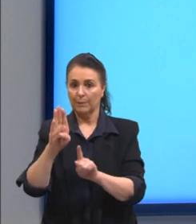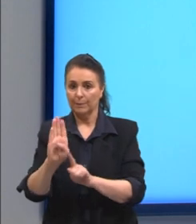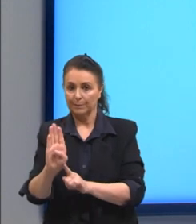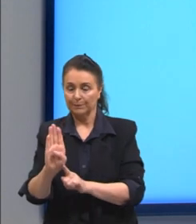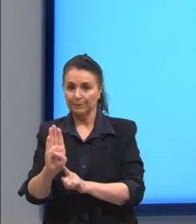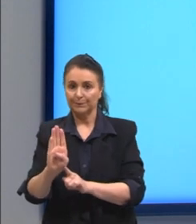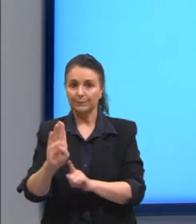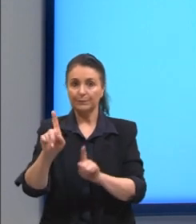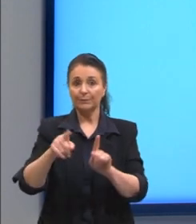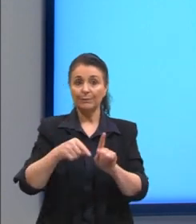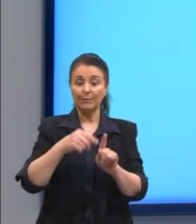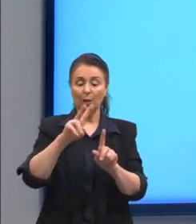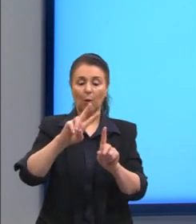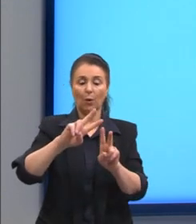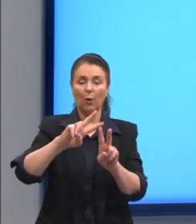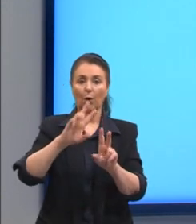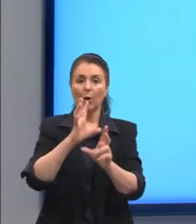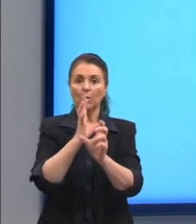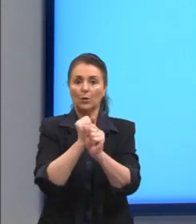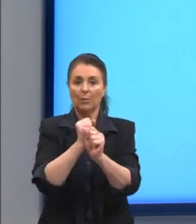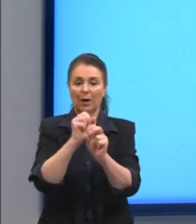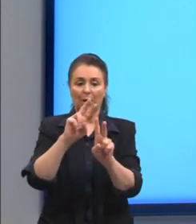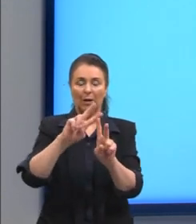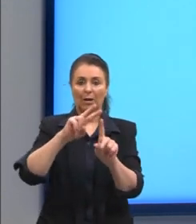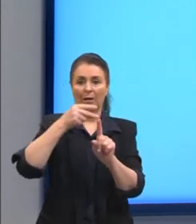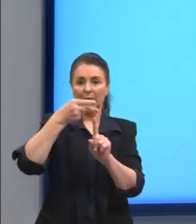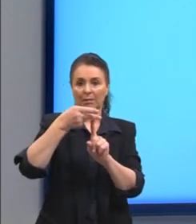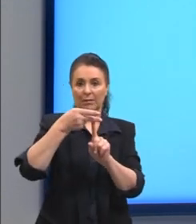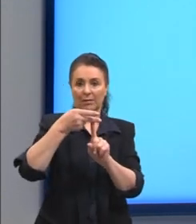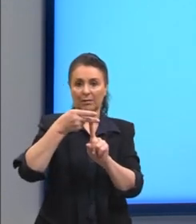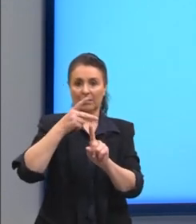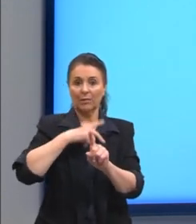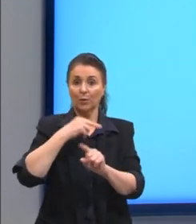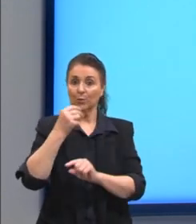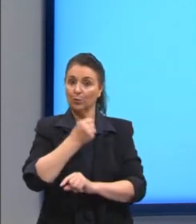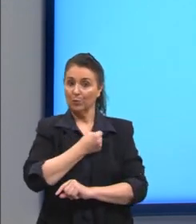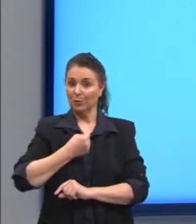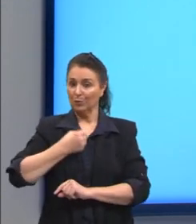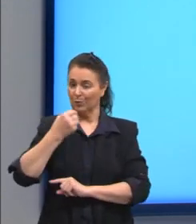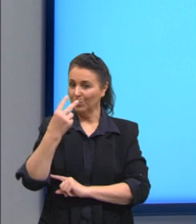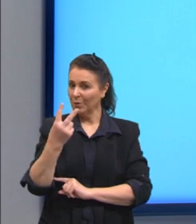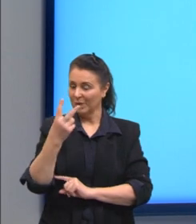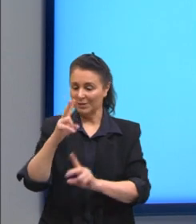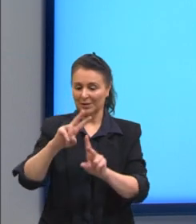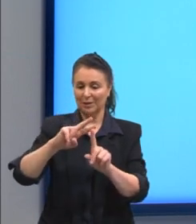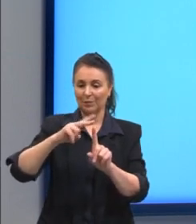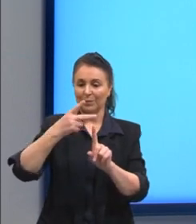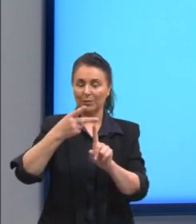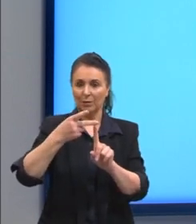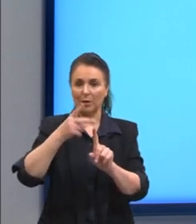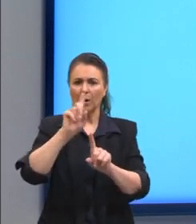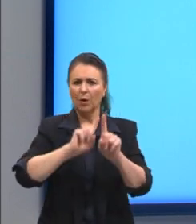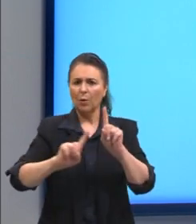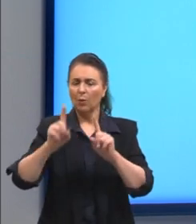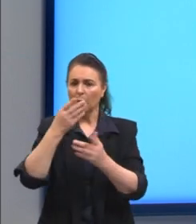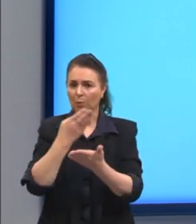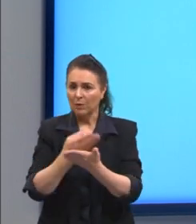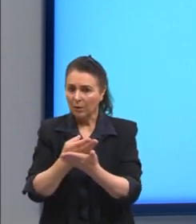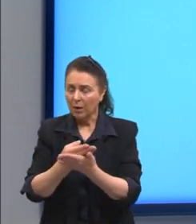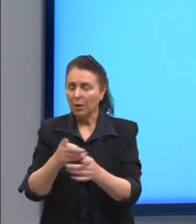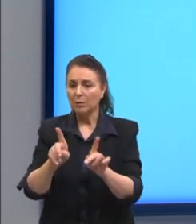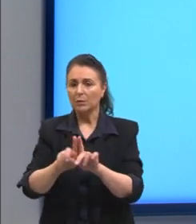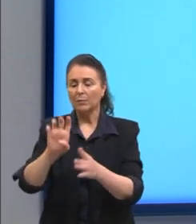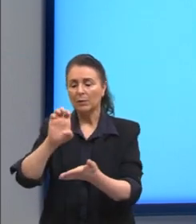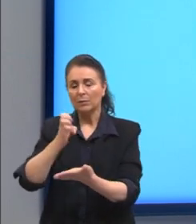soma ainda indica que nós temos o expoente dois. Em algumas aulas e durante exercícios,